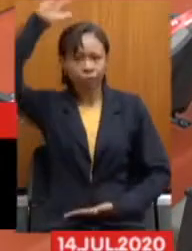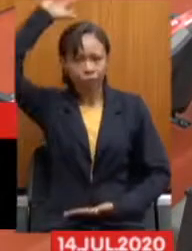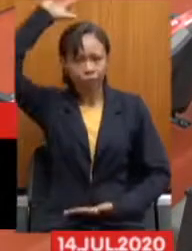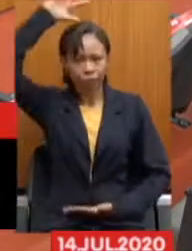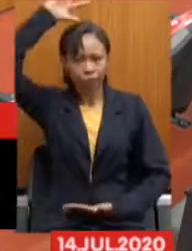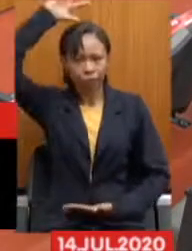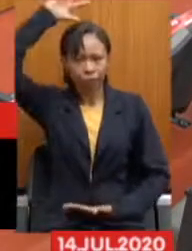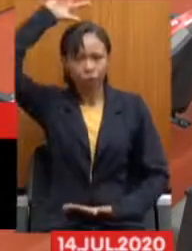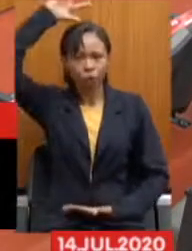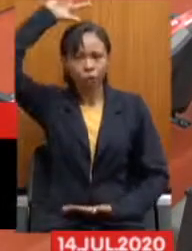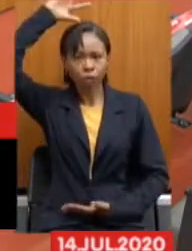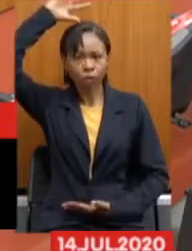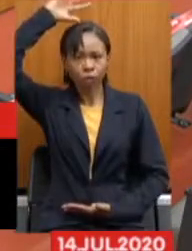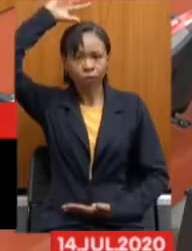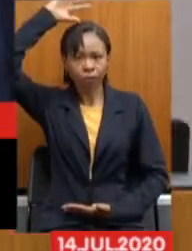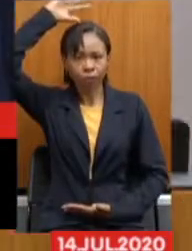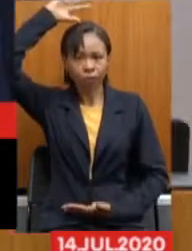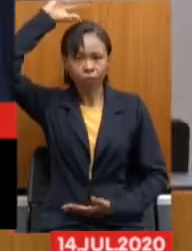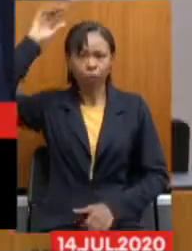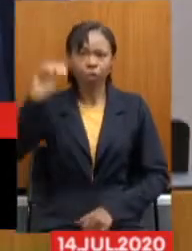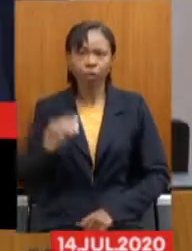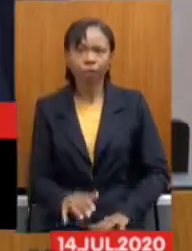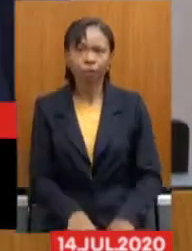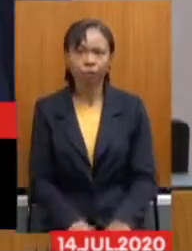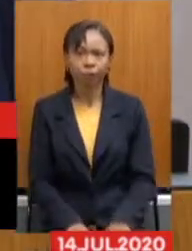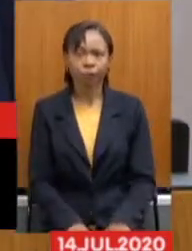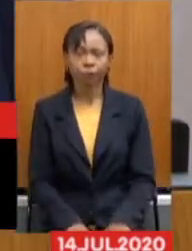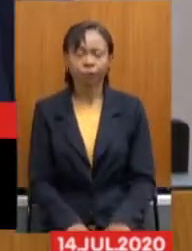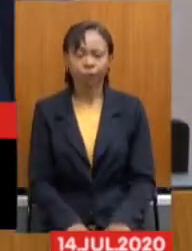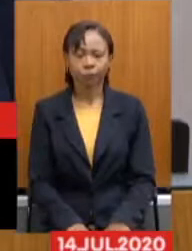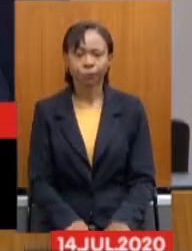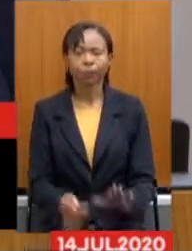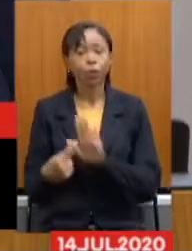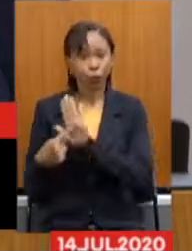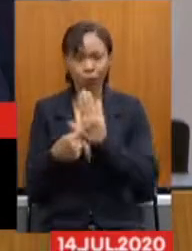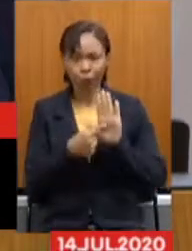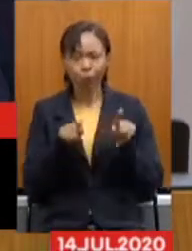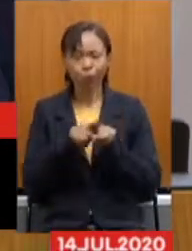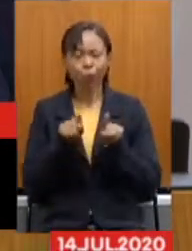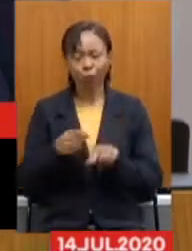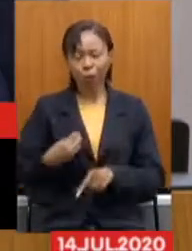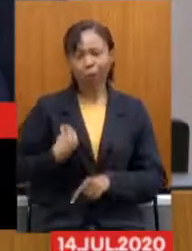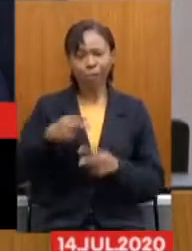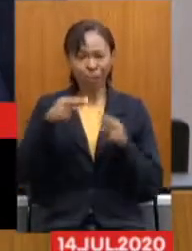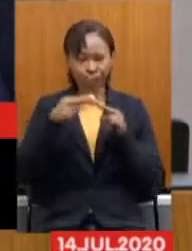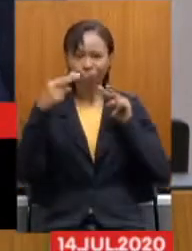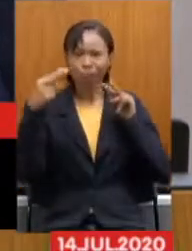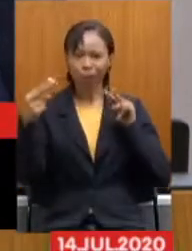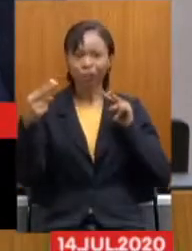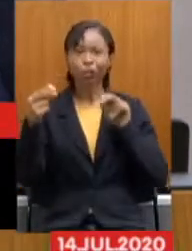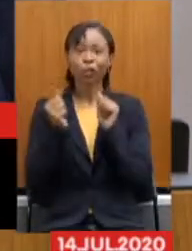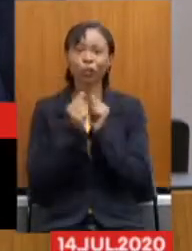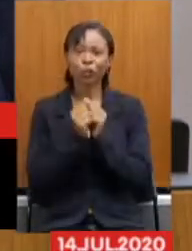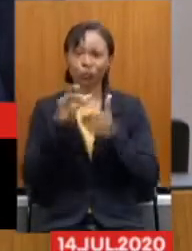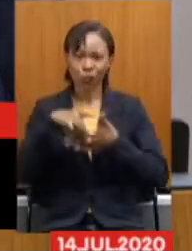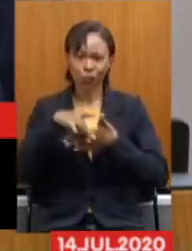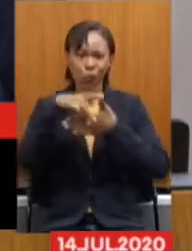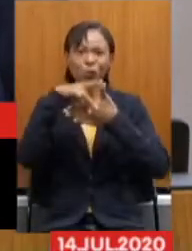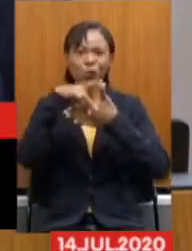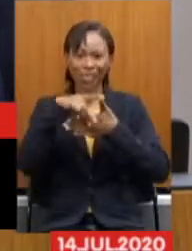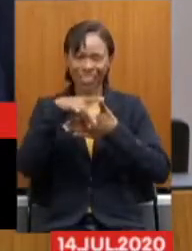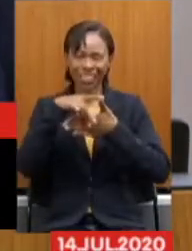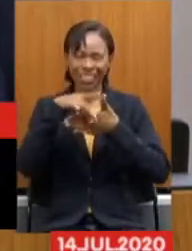gostaria de registrar também a presença remota, já acompanhando o nosso líder, parceiro Cássio Soares,